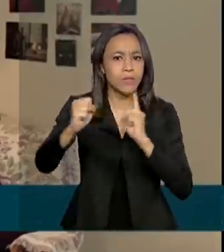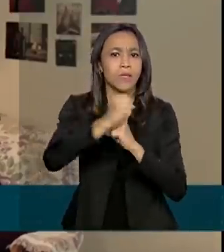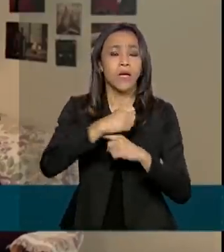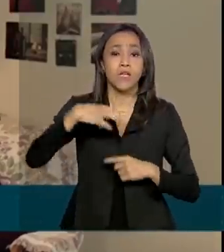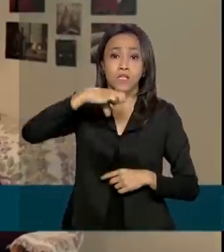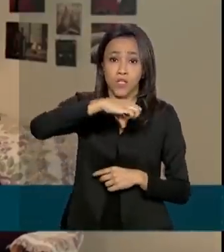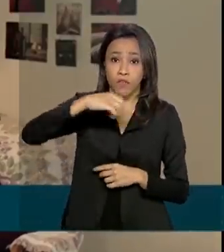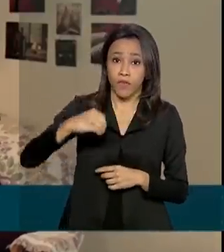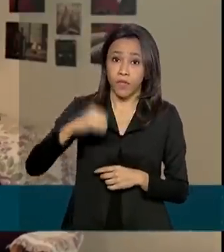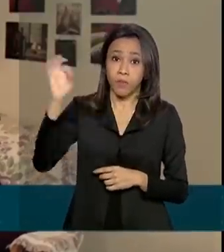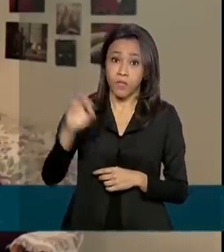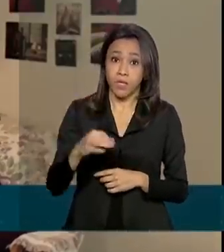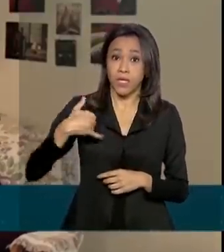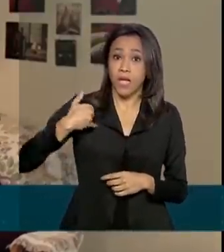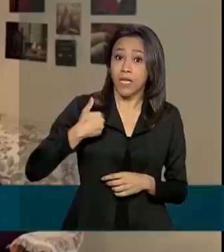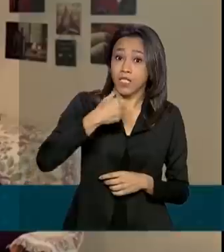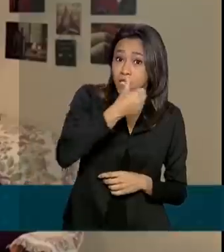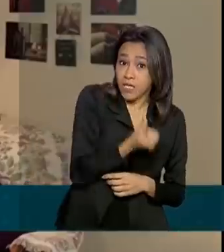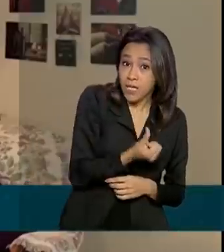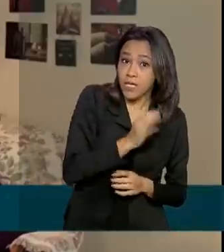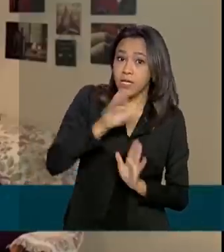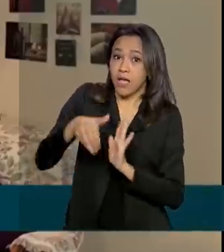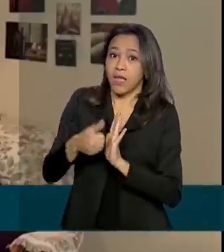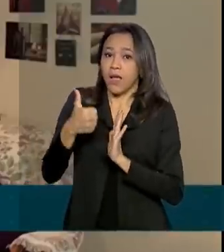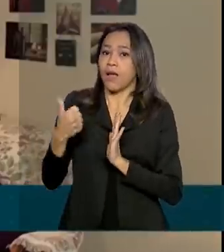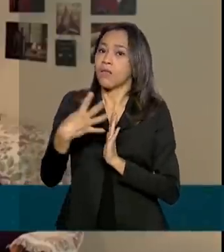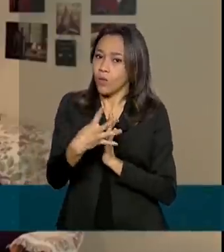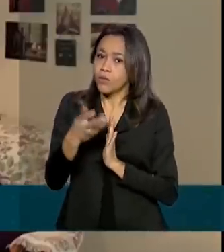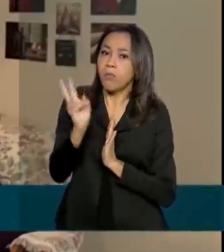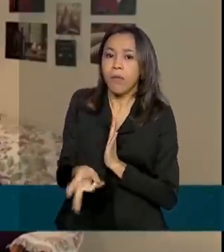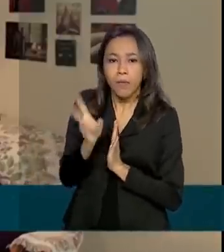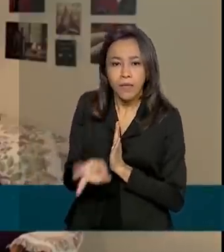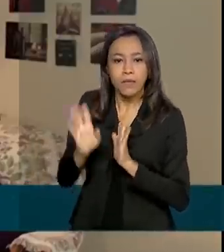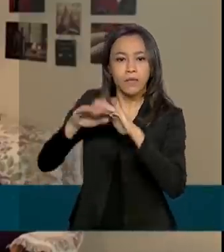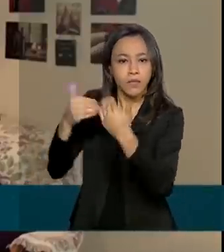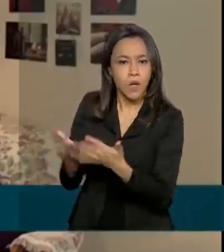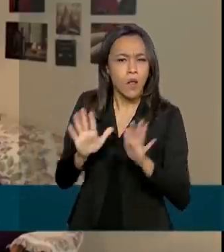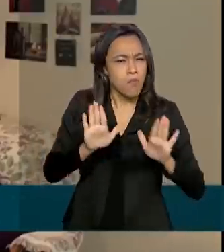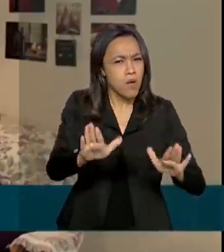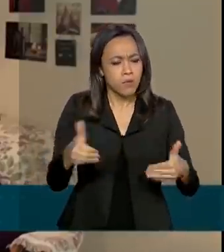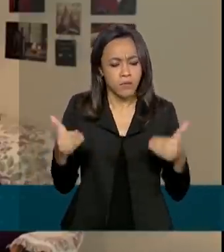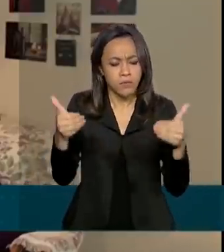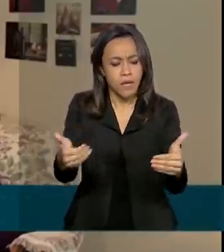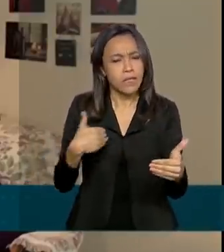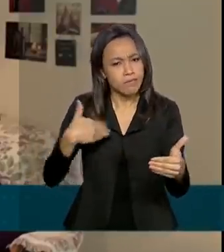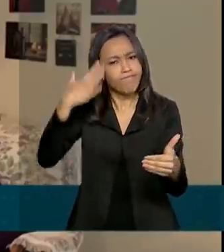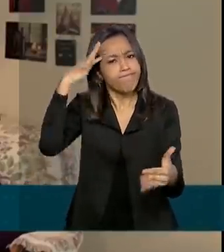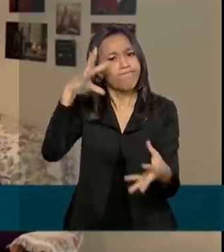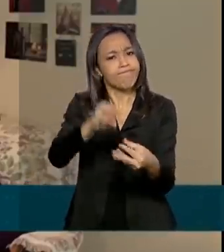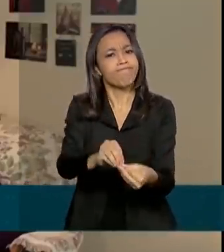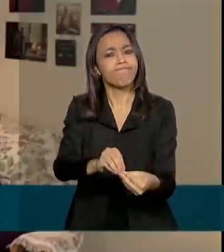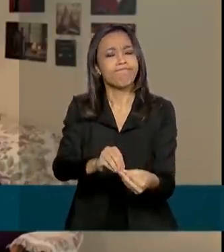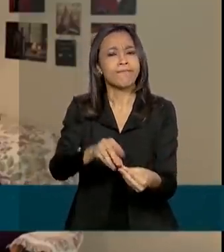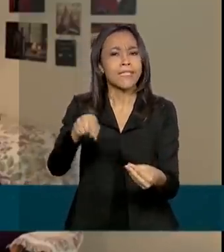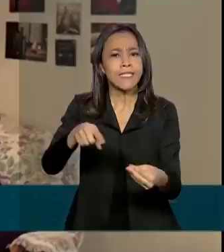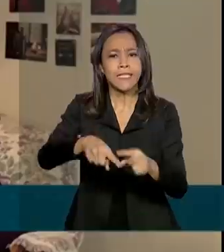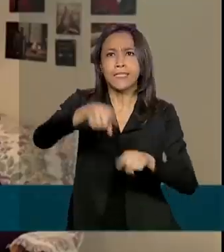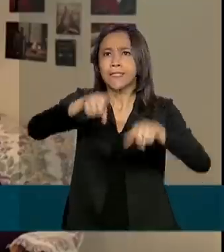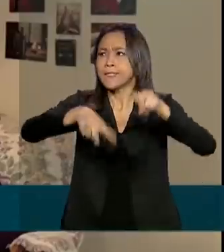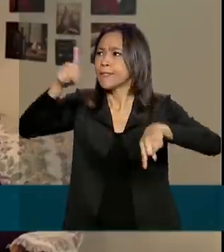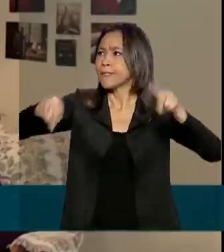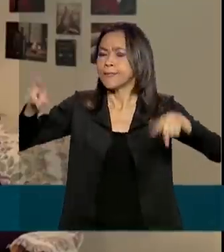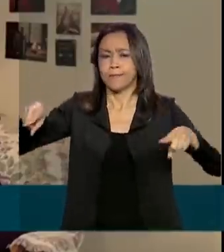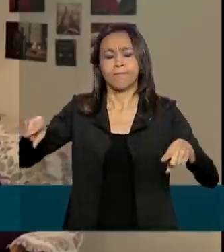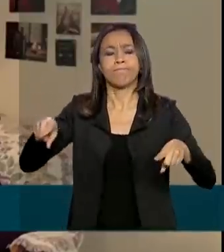alunos de 6 a 14 anos estão na escola. Mas o MEC reconhece que as desigualdades sociais